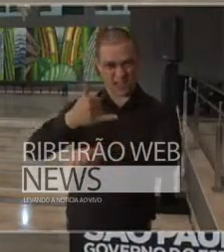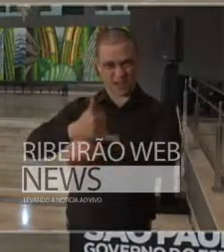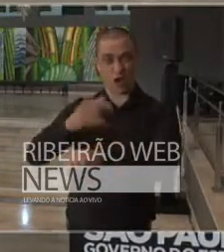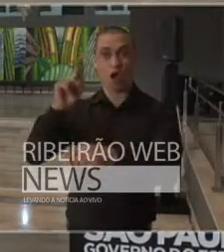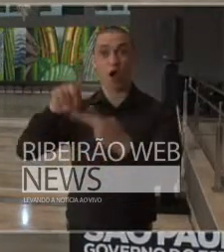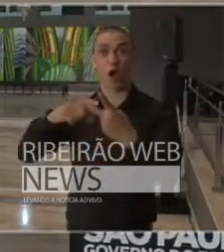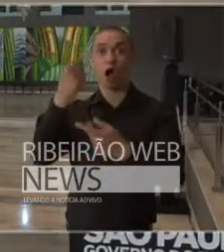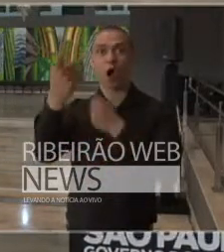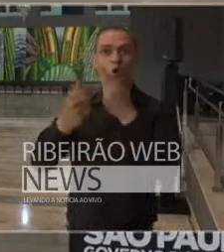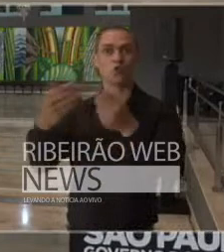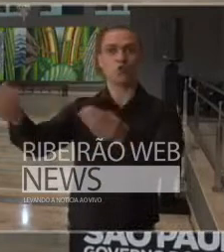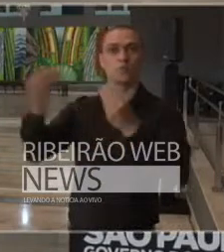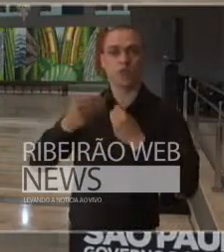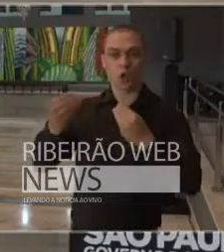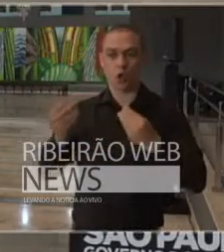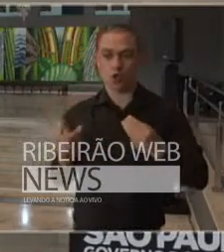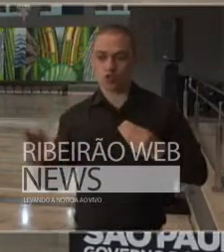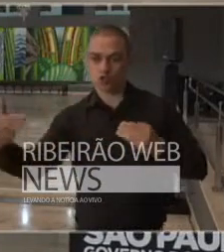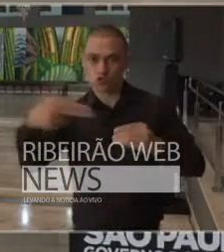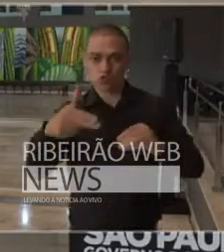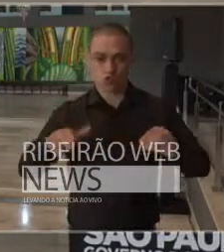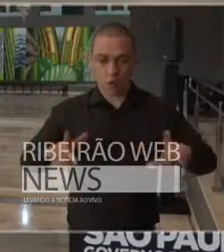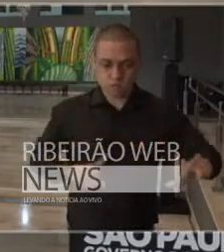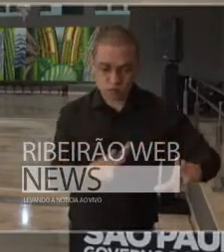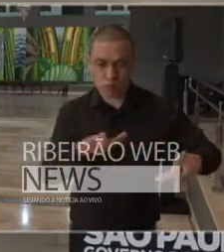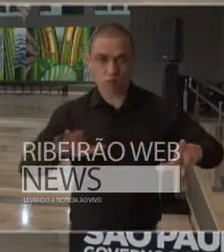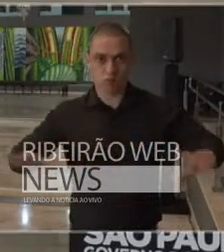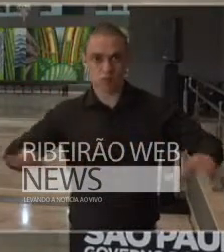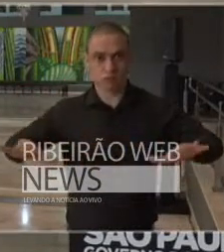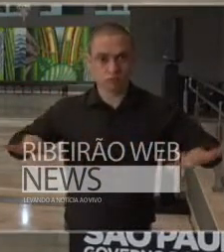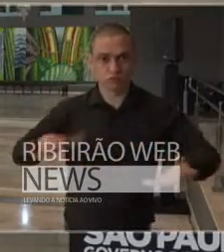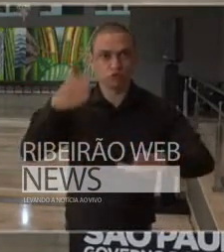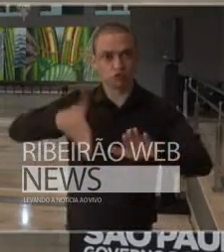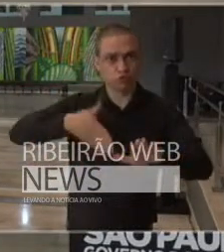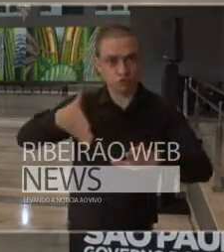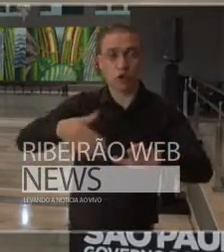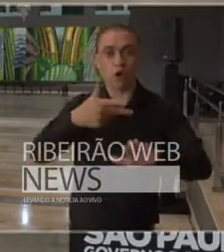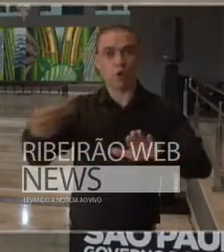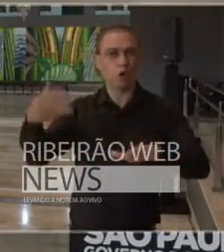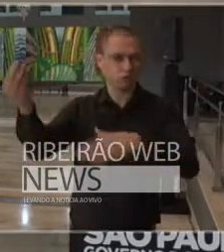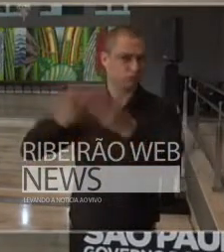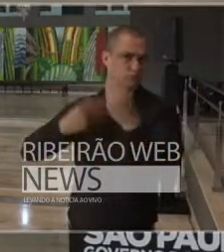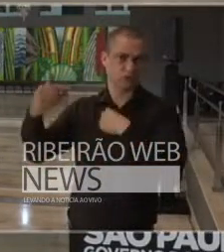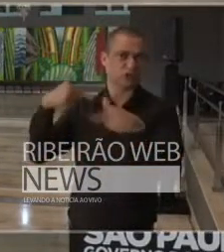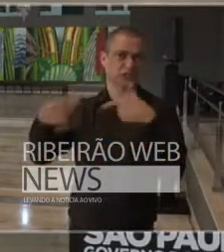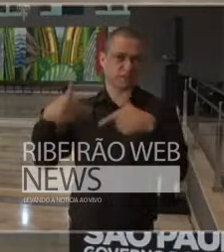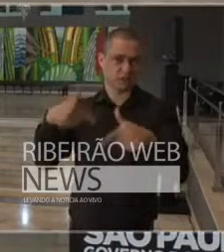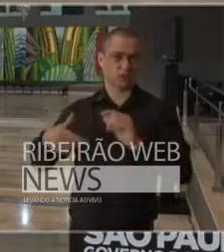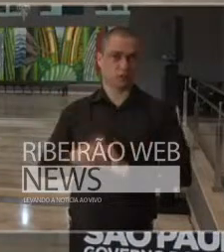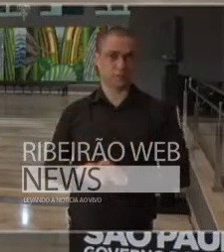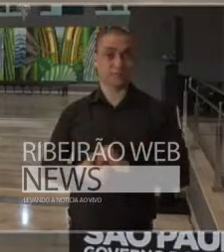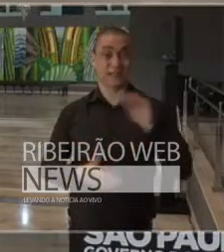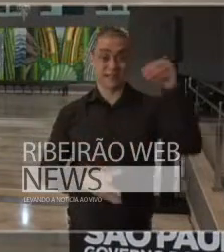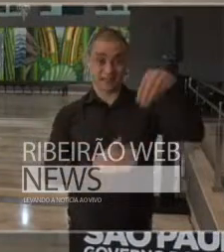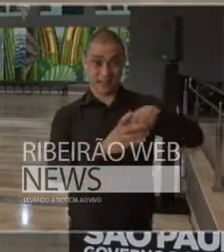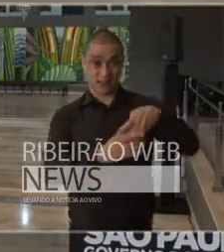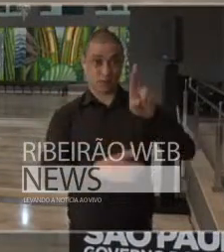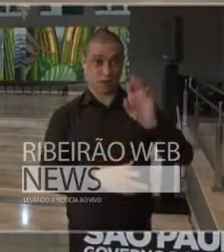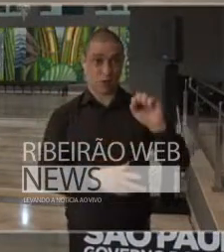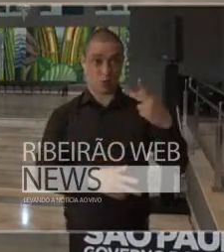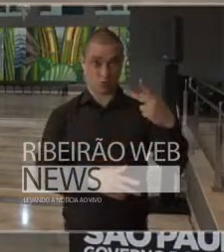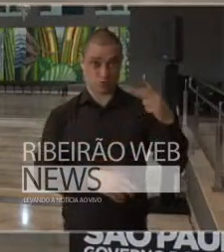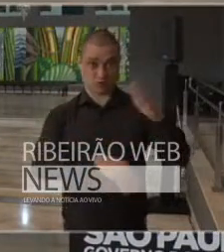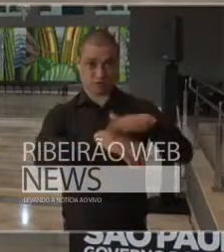serviços de corte e esse tipo de coisa. Entre as unidades da Universidade de São Paulo